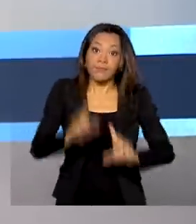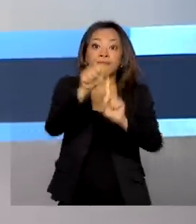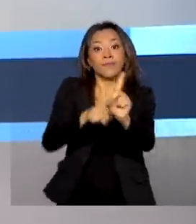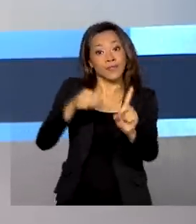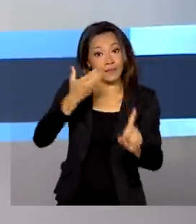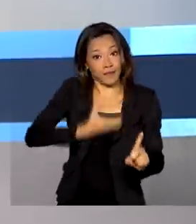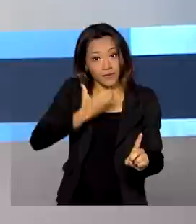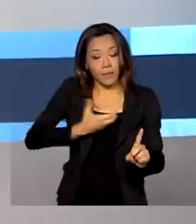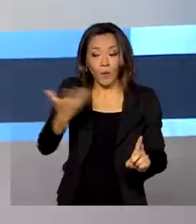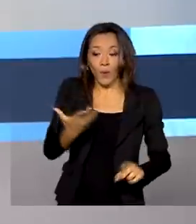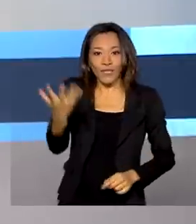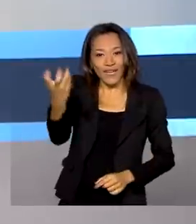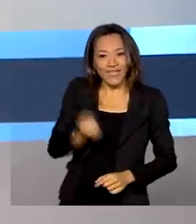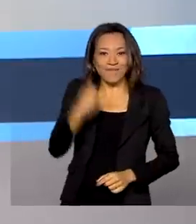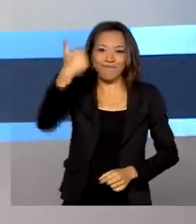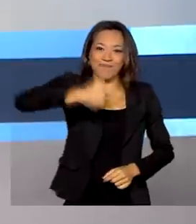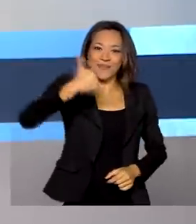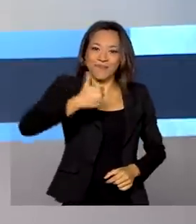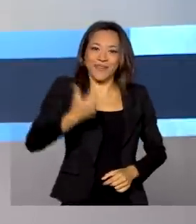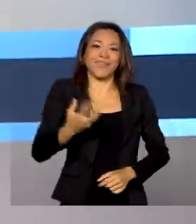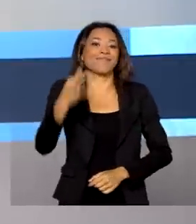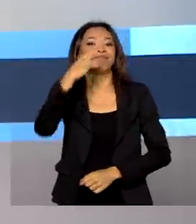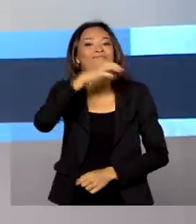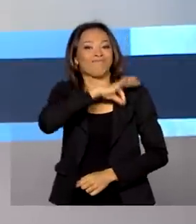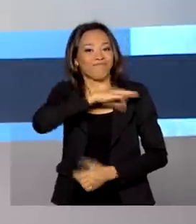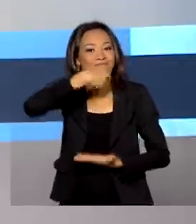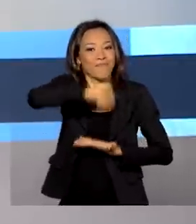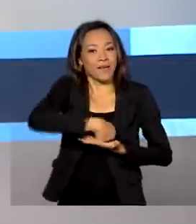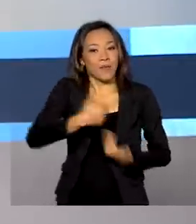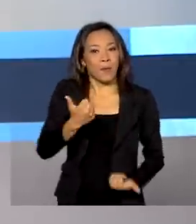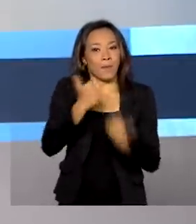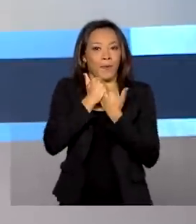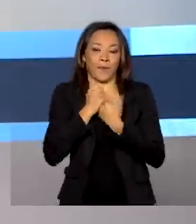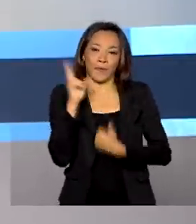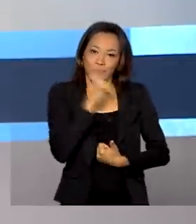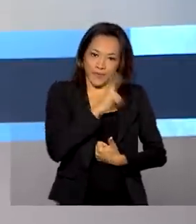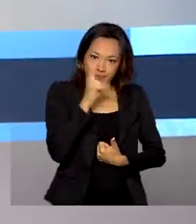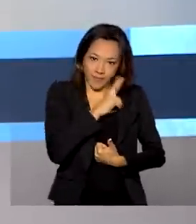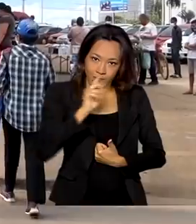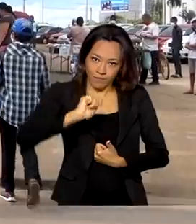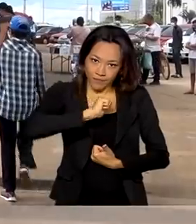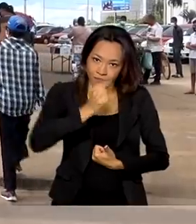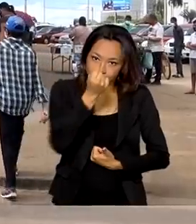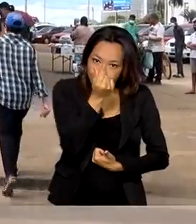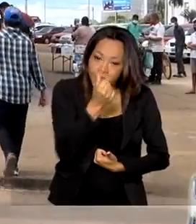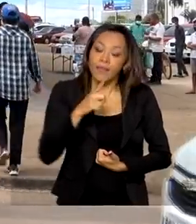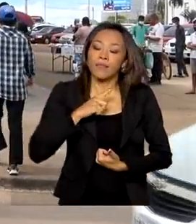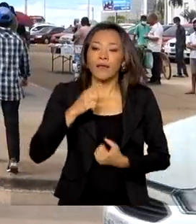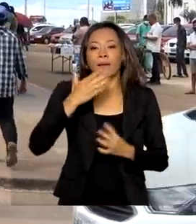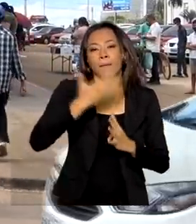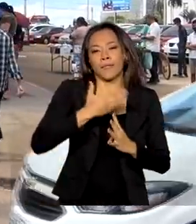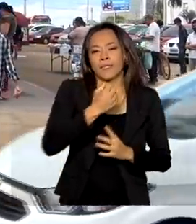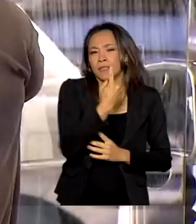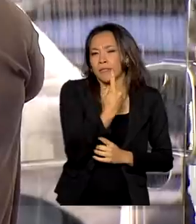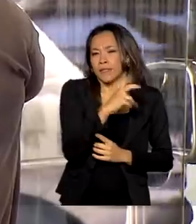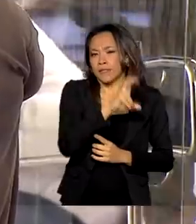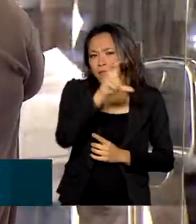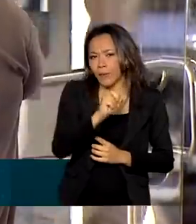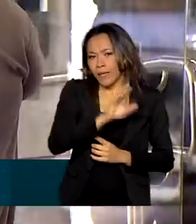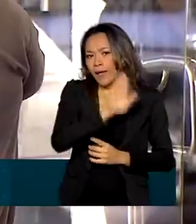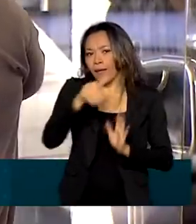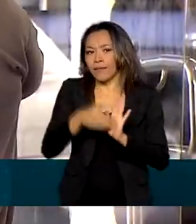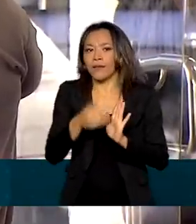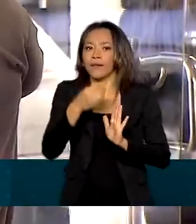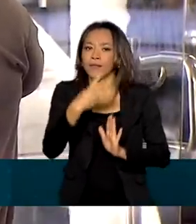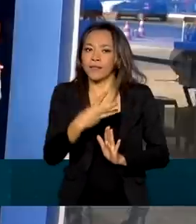hoje a primeira parcela da nova rodada de pagamentos do auxílio emergencial. O benefício tem parcelas entre R 150 e R$